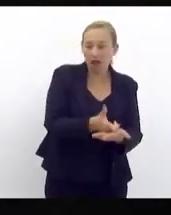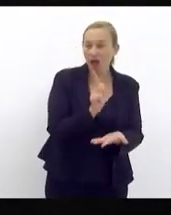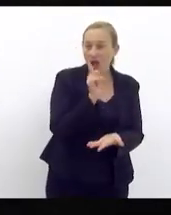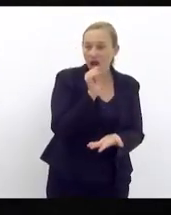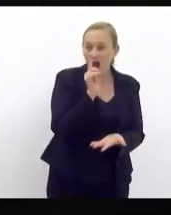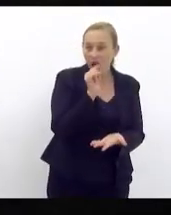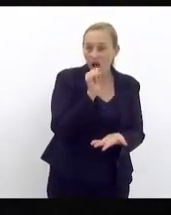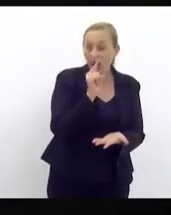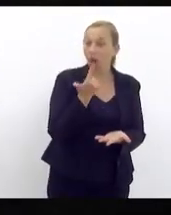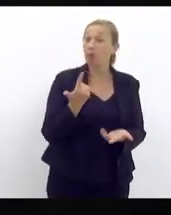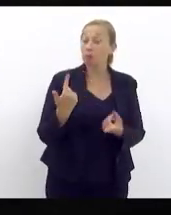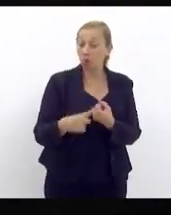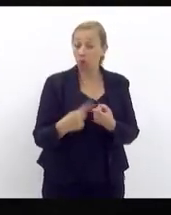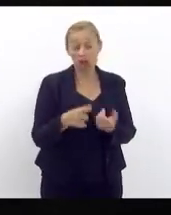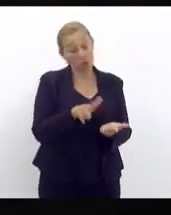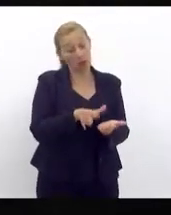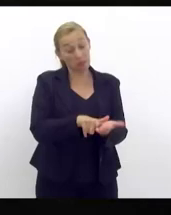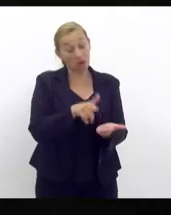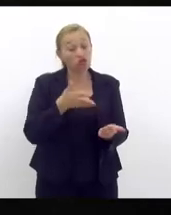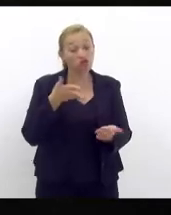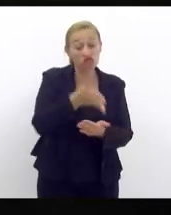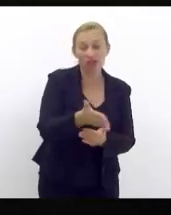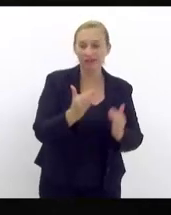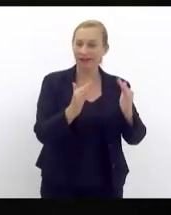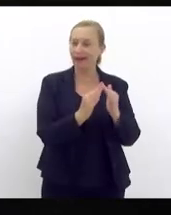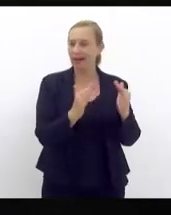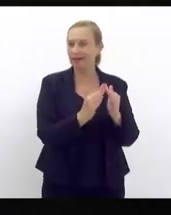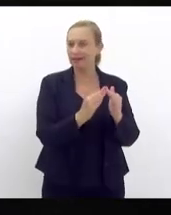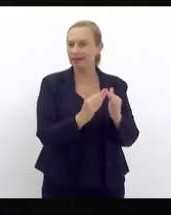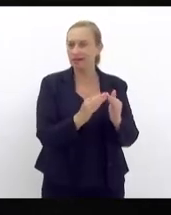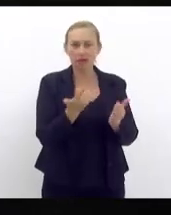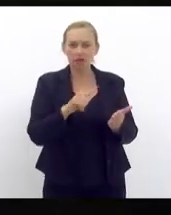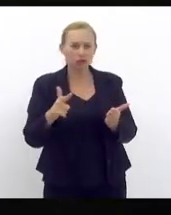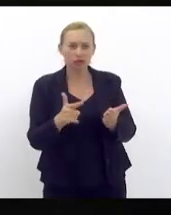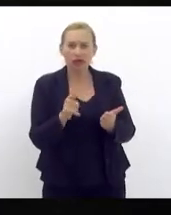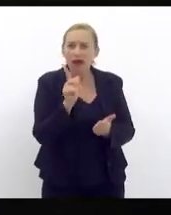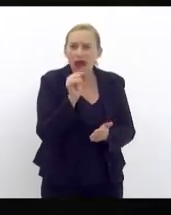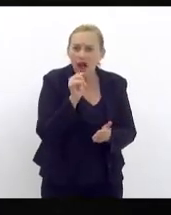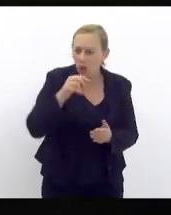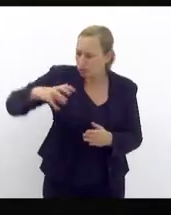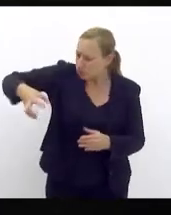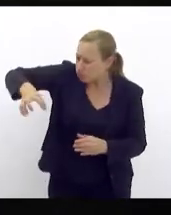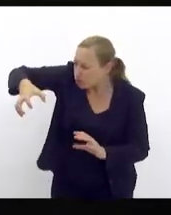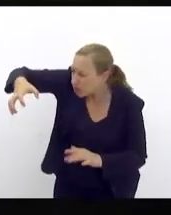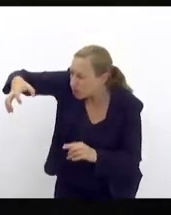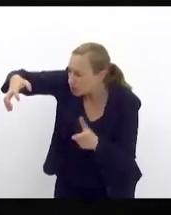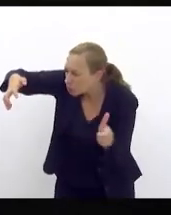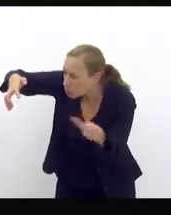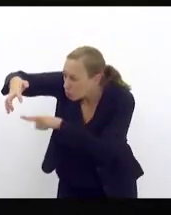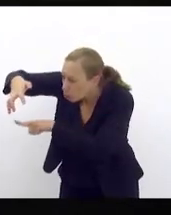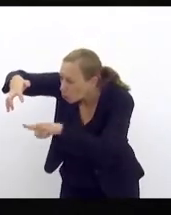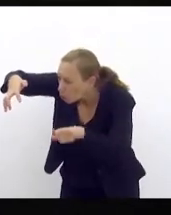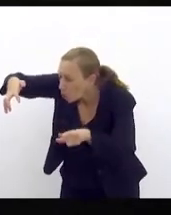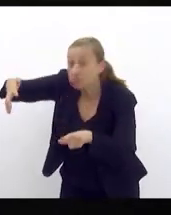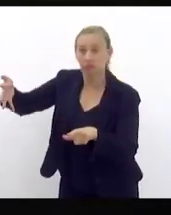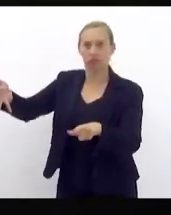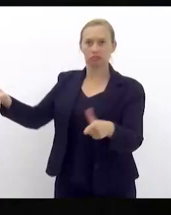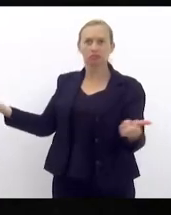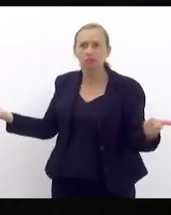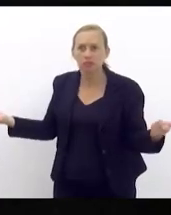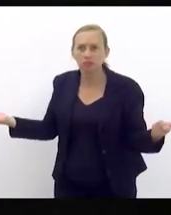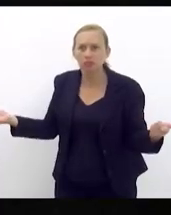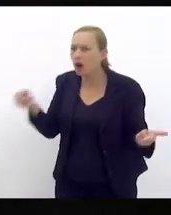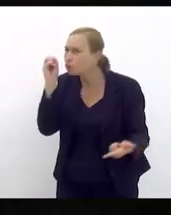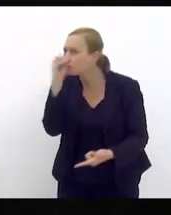porque a conta chega na casa do morador ela paga água e não tem água na torneira que chega a ser o cúmulo do absurdo ela